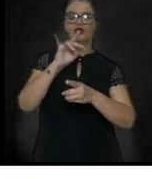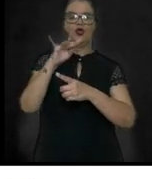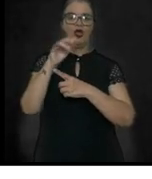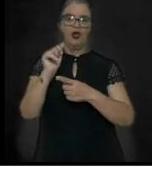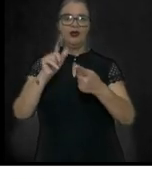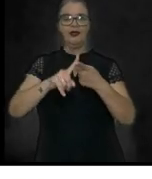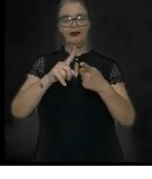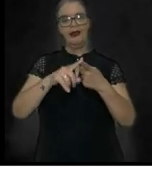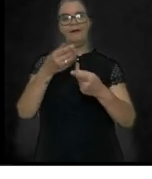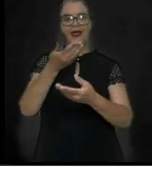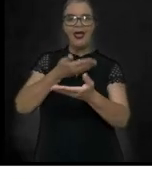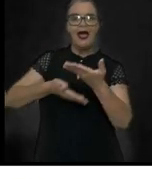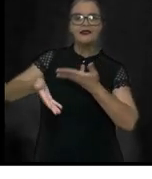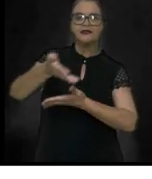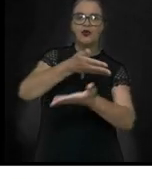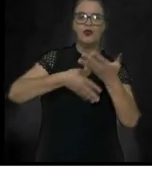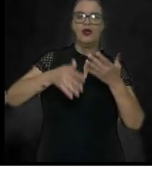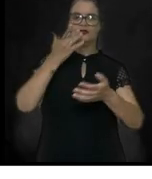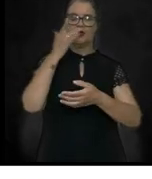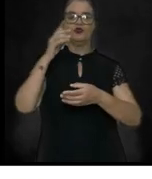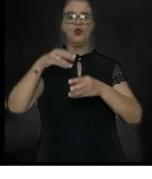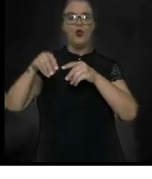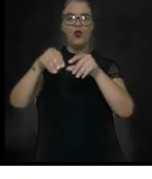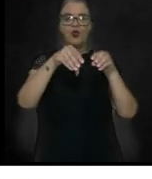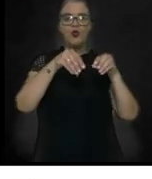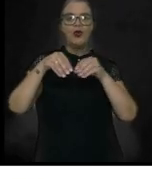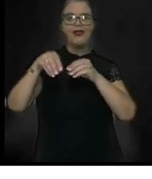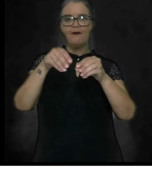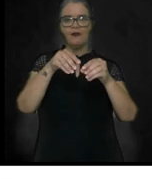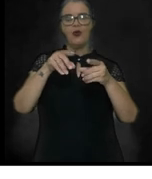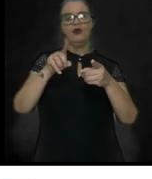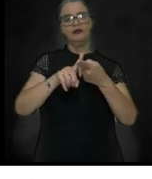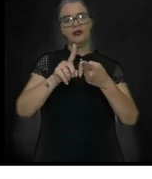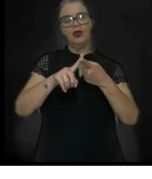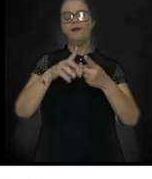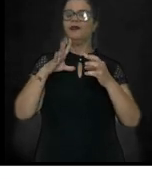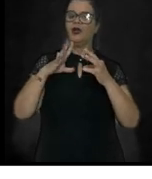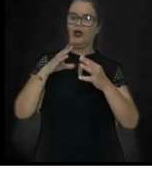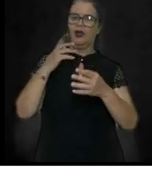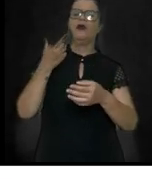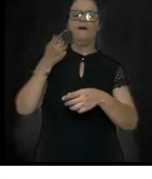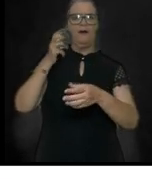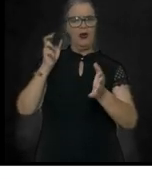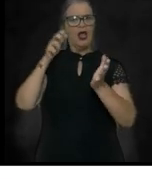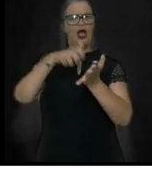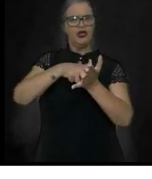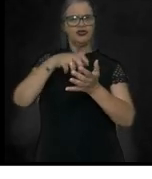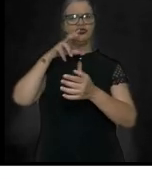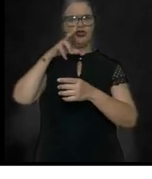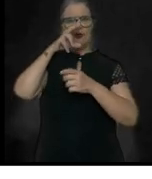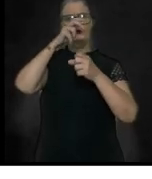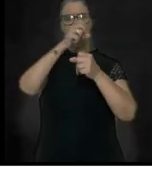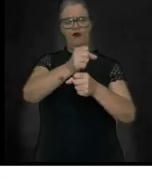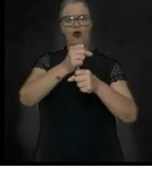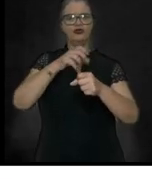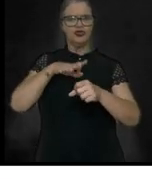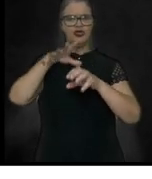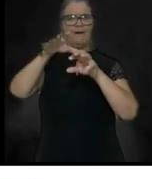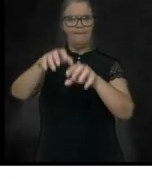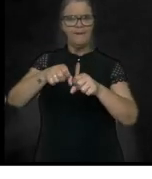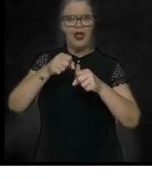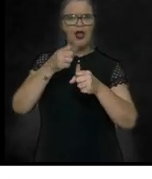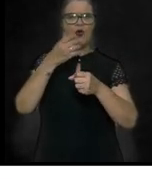do ouro em pó, com punições severas para que fosse pego com ouro nessas condições, o